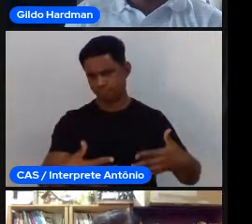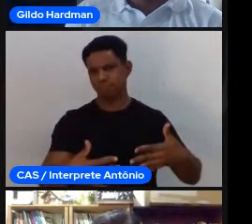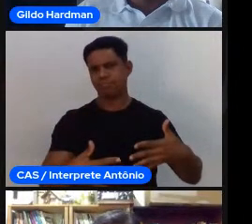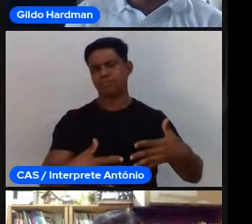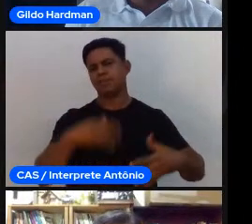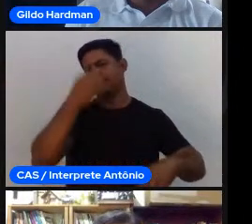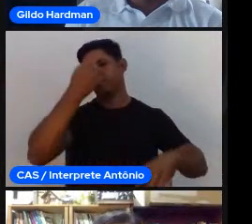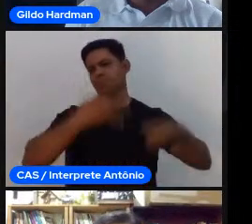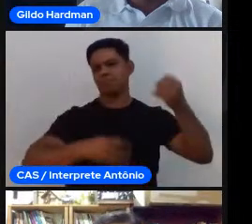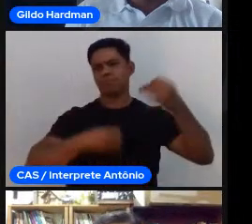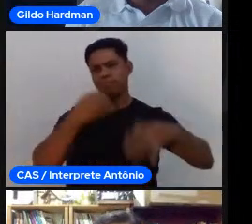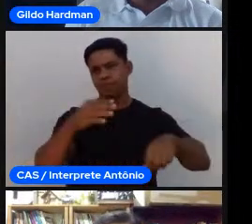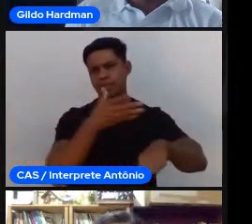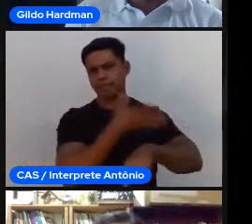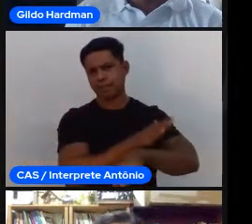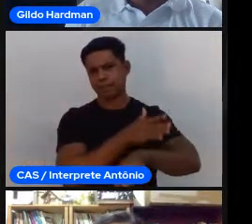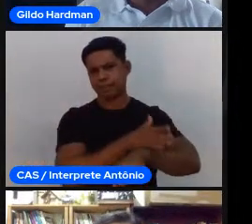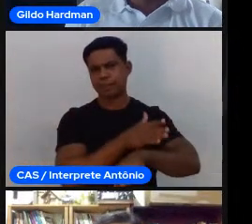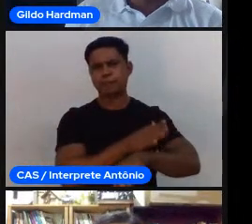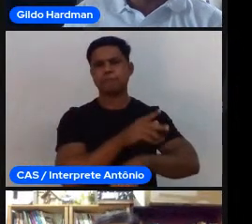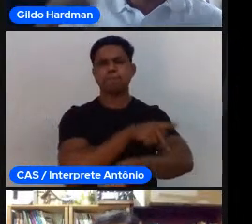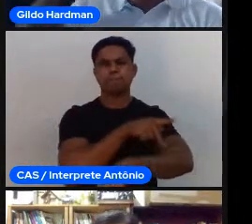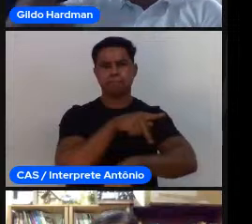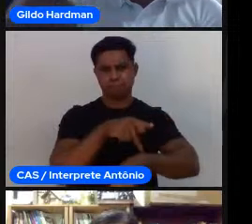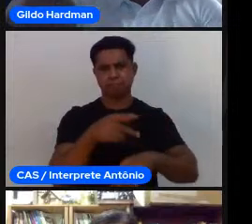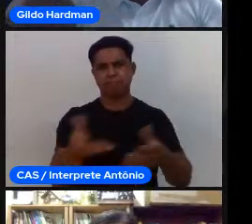dele. Mas, principalmente,